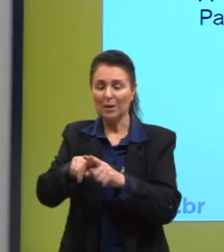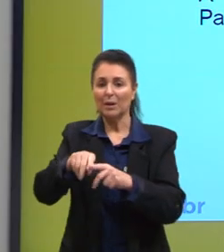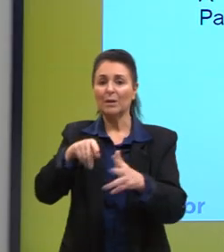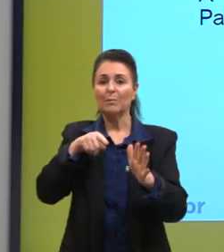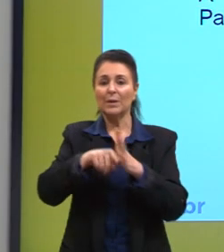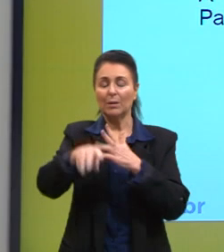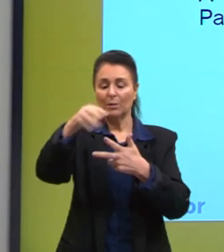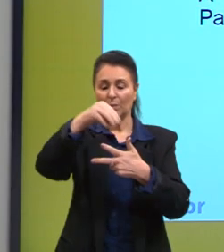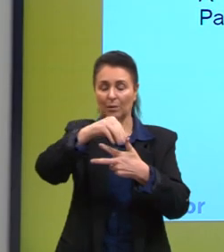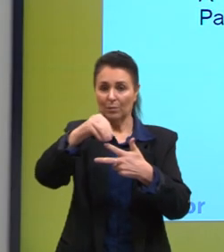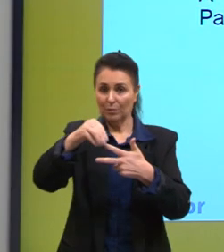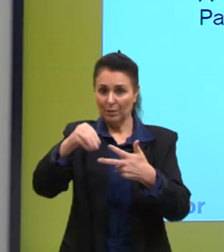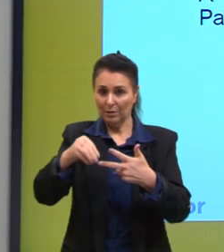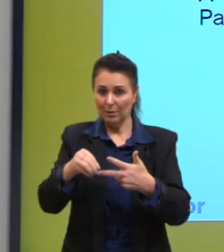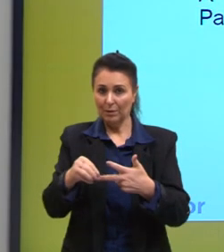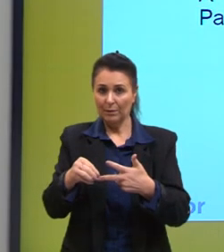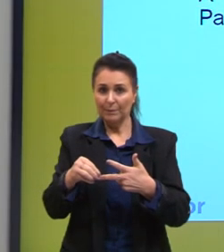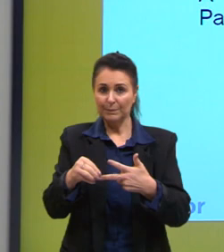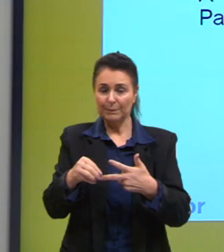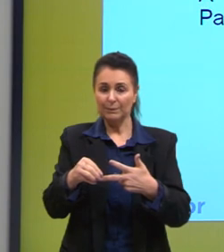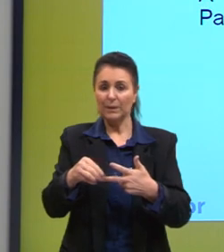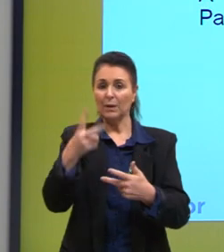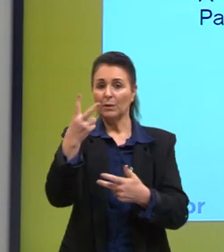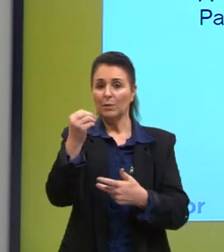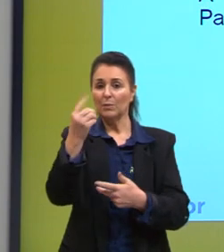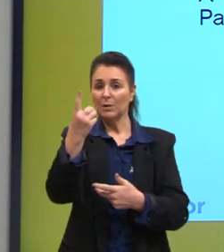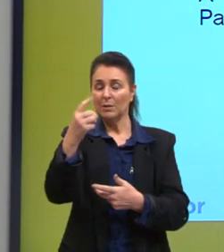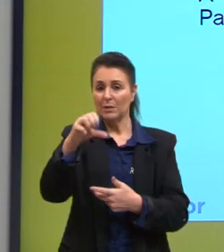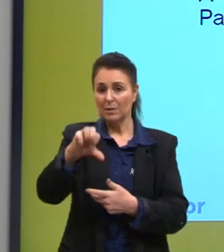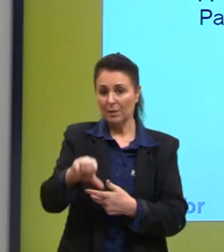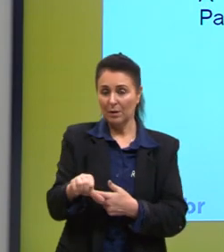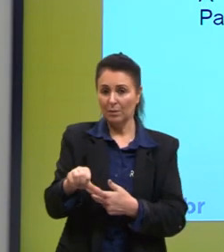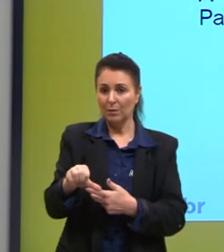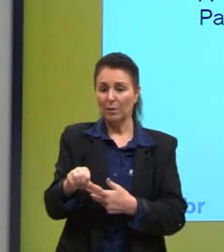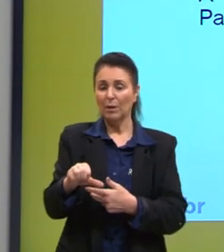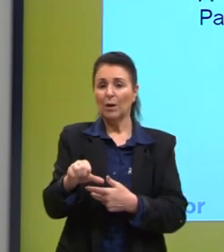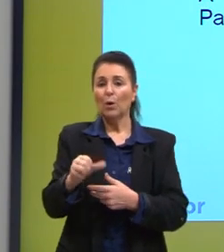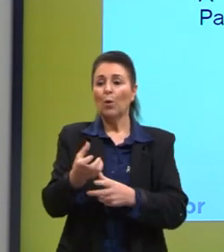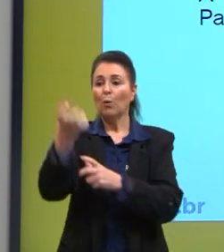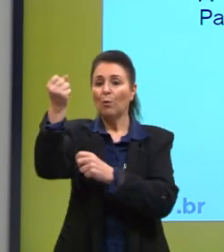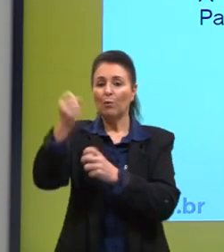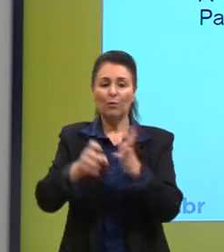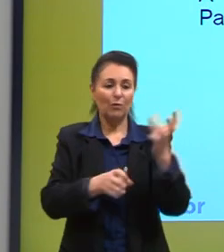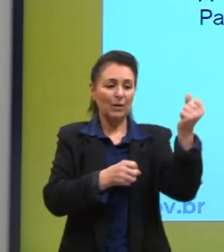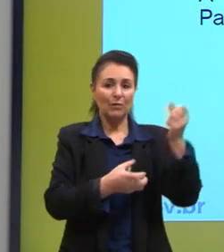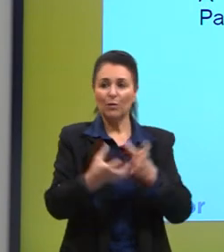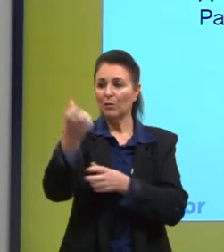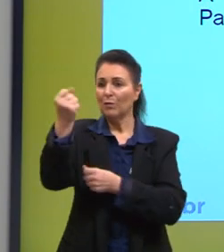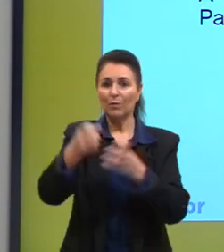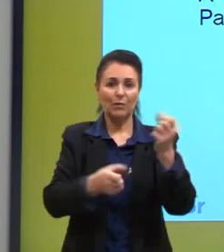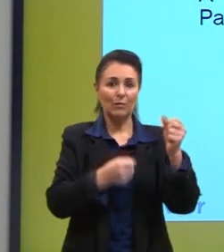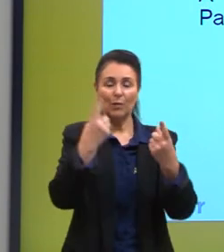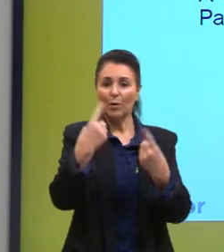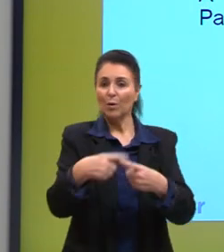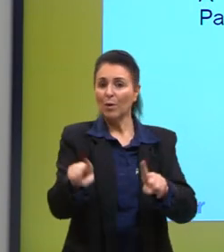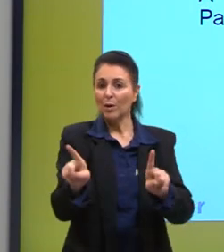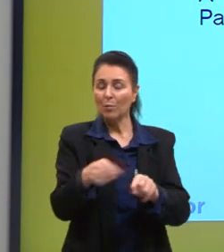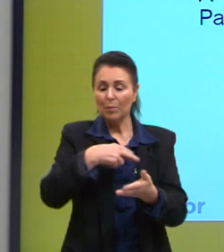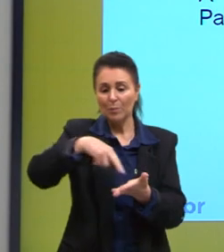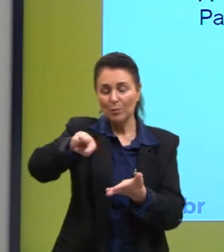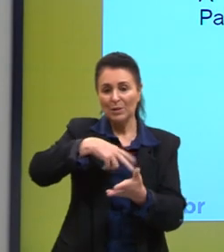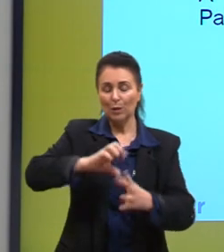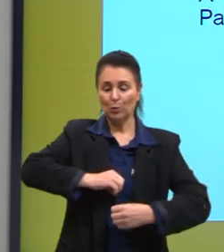nossas questões. Olha, de 2019, o frevo é uma forma de expressão musical, coreográfica e